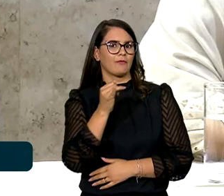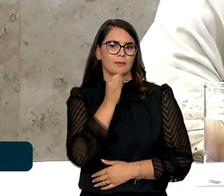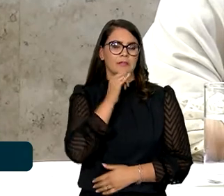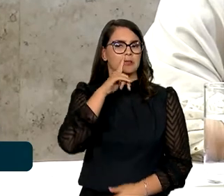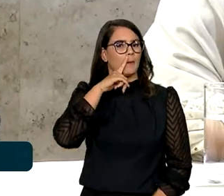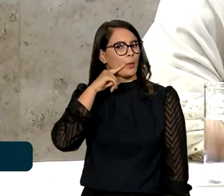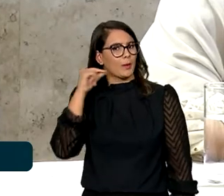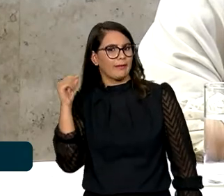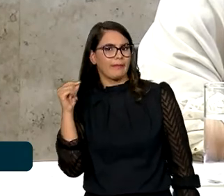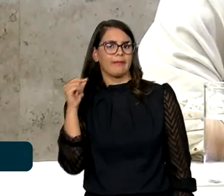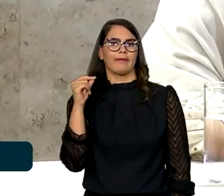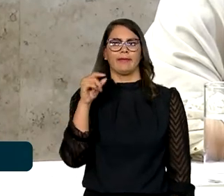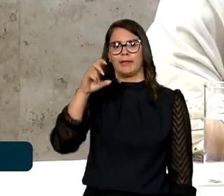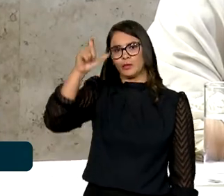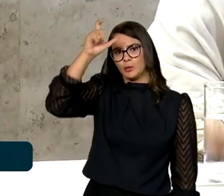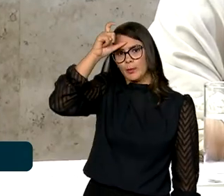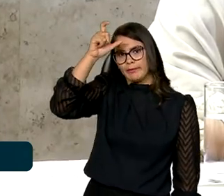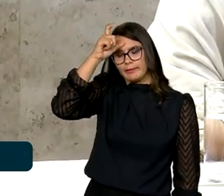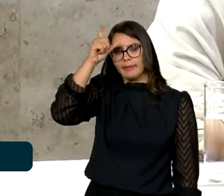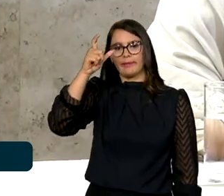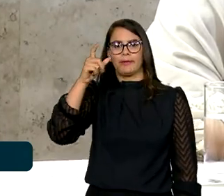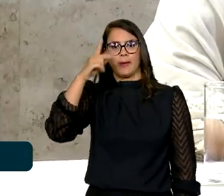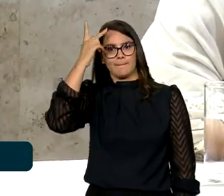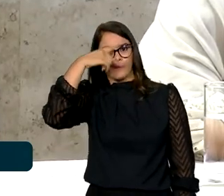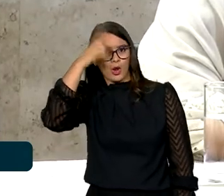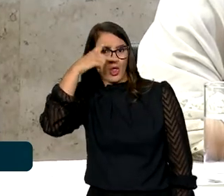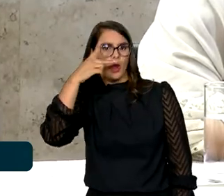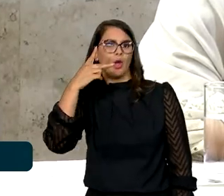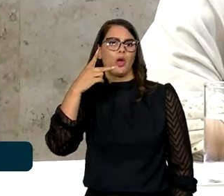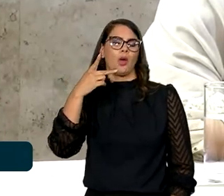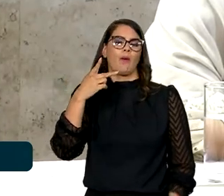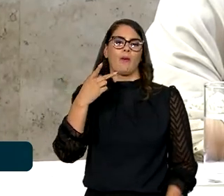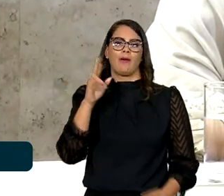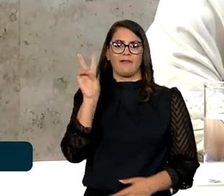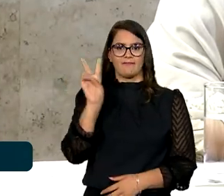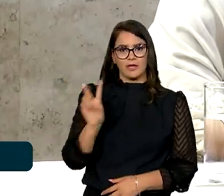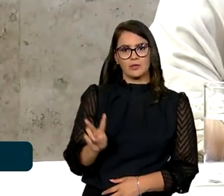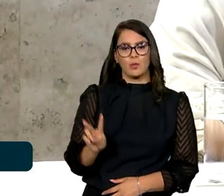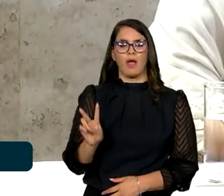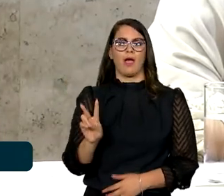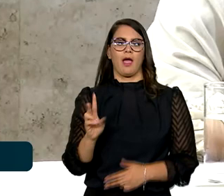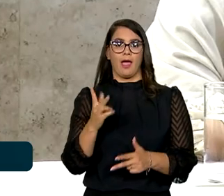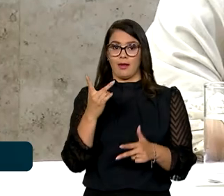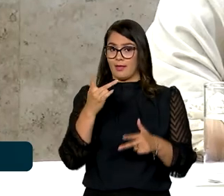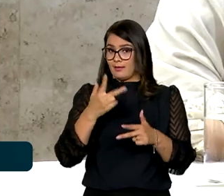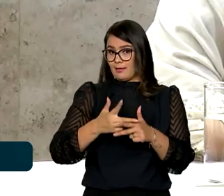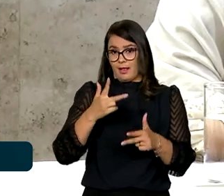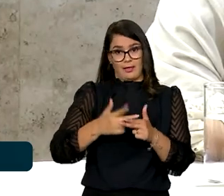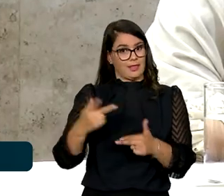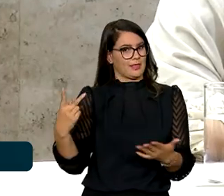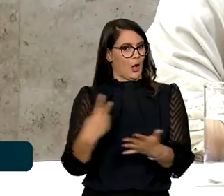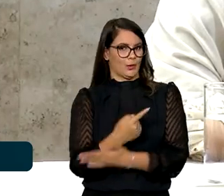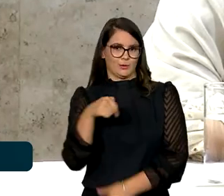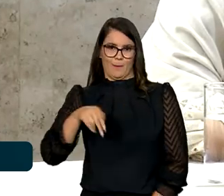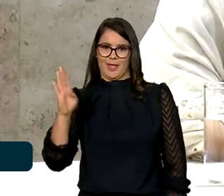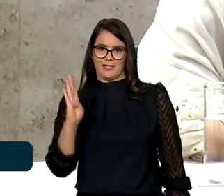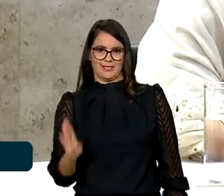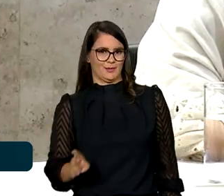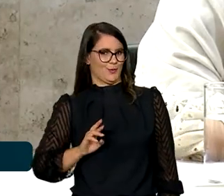como aconteceu na Hungria, como aconteceu na Turquia, como aconteceu na Polônia, como aconteceu na Venezuela, como aconteceu na Nicarágua, não aconteceu no Brasil.